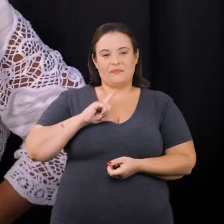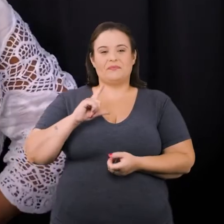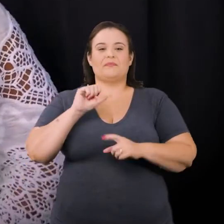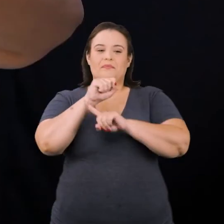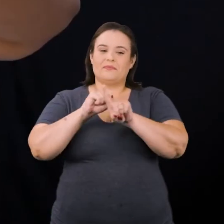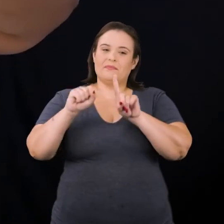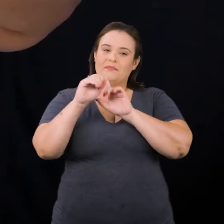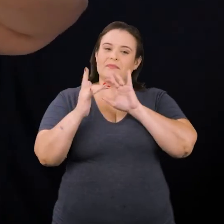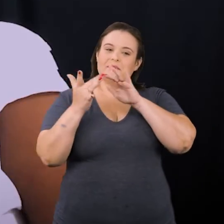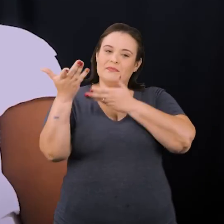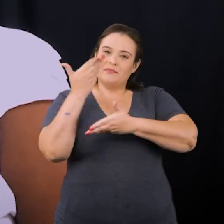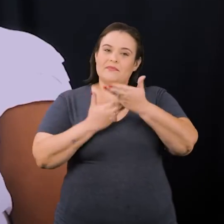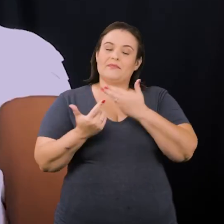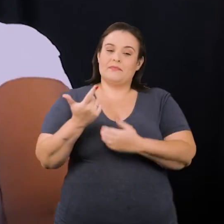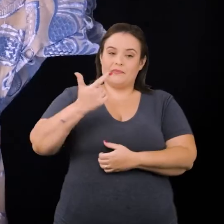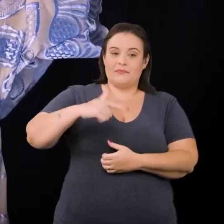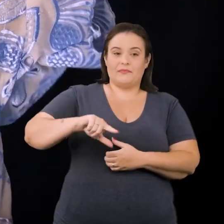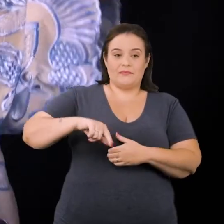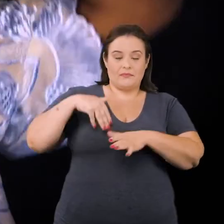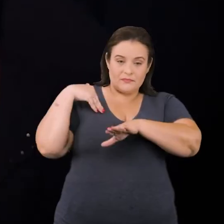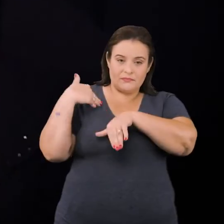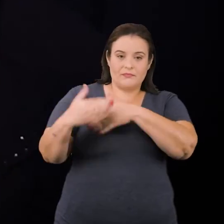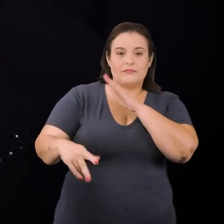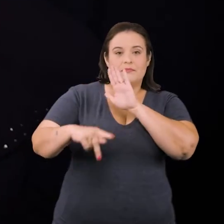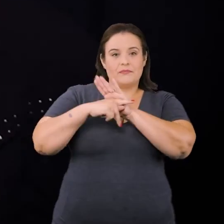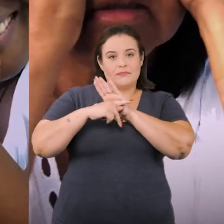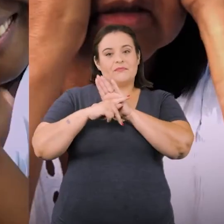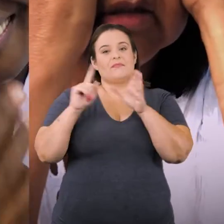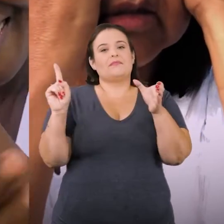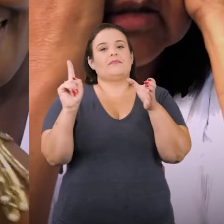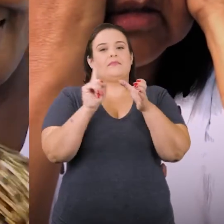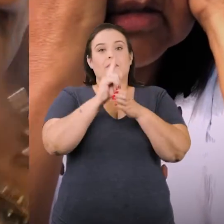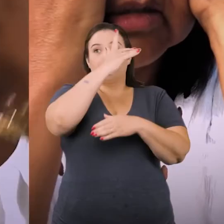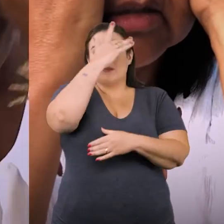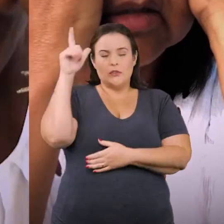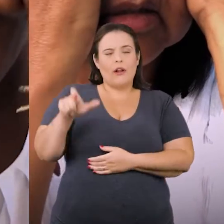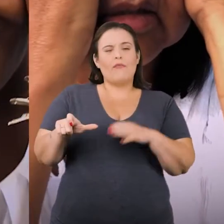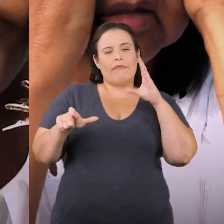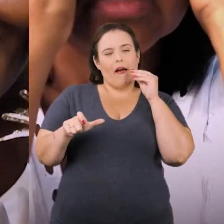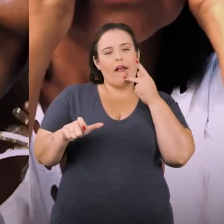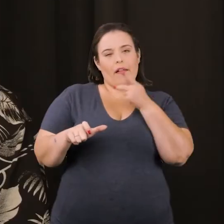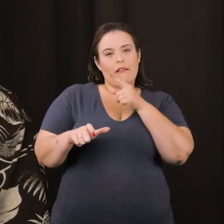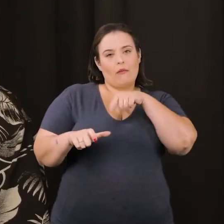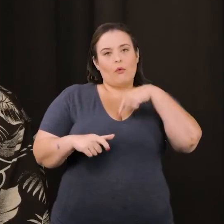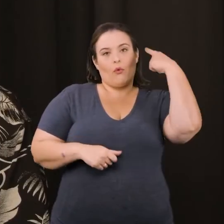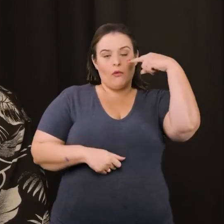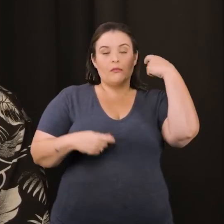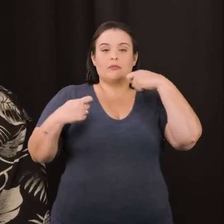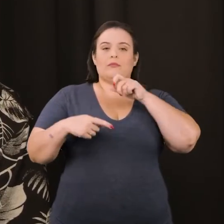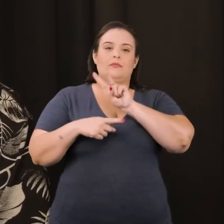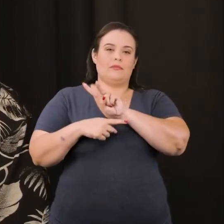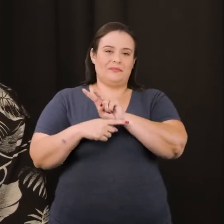gerando essa ressocialização e esse processo de pertencimento das pessoas ditas loucas, que são pessoas que